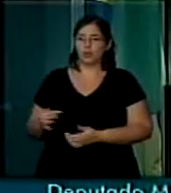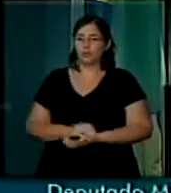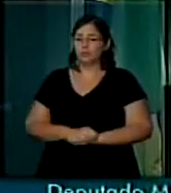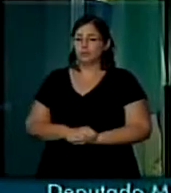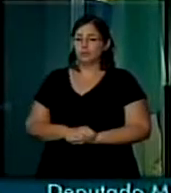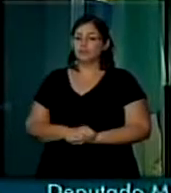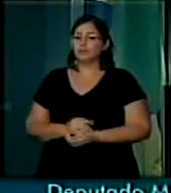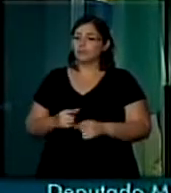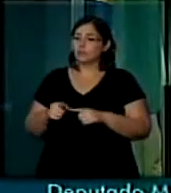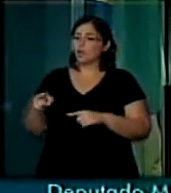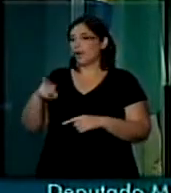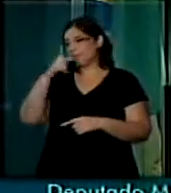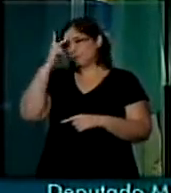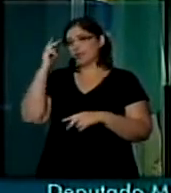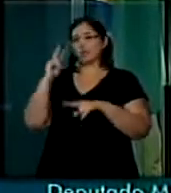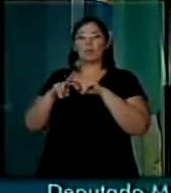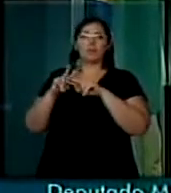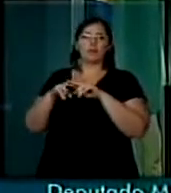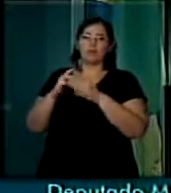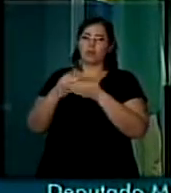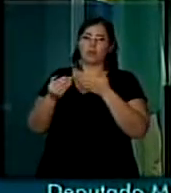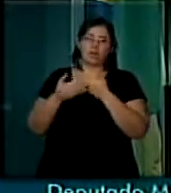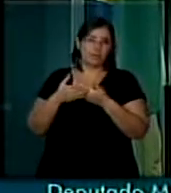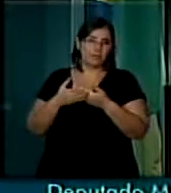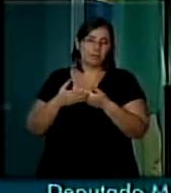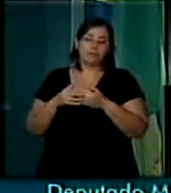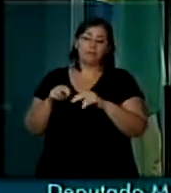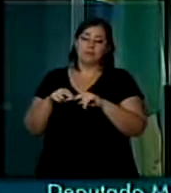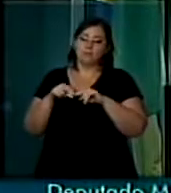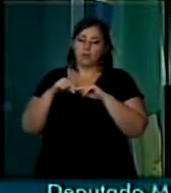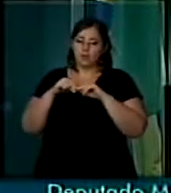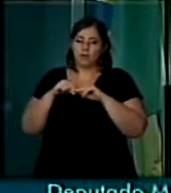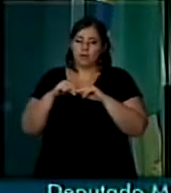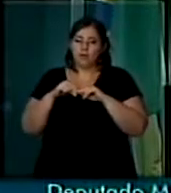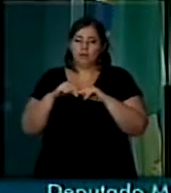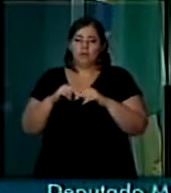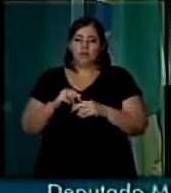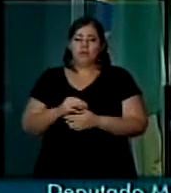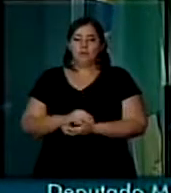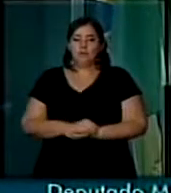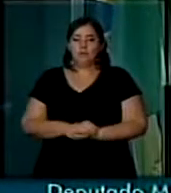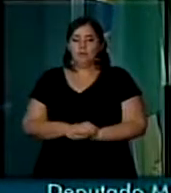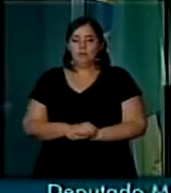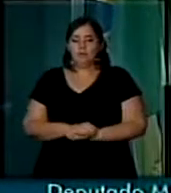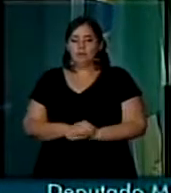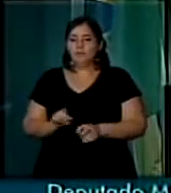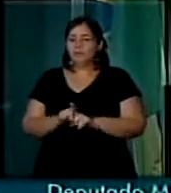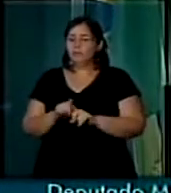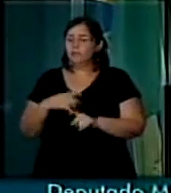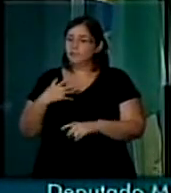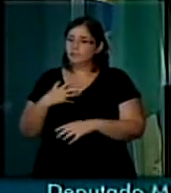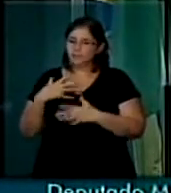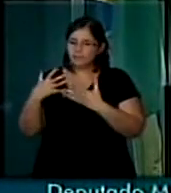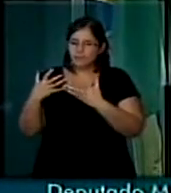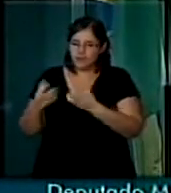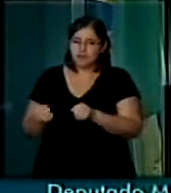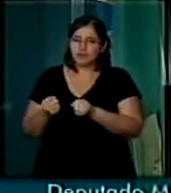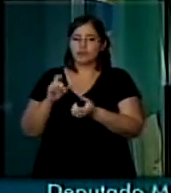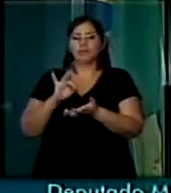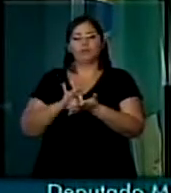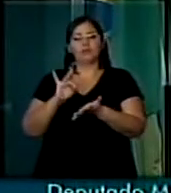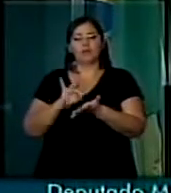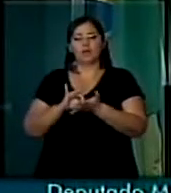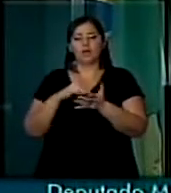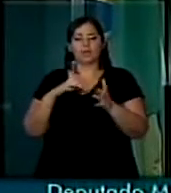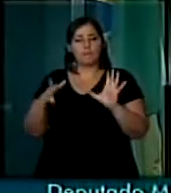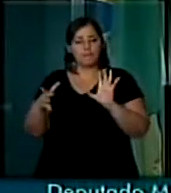que é a privação da liberdade. Portanto, eu também quero reconhecer a